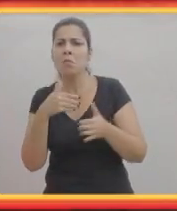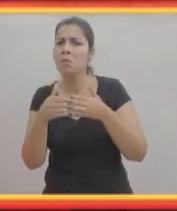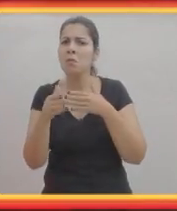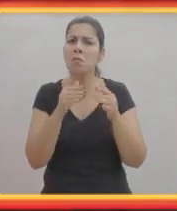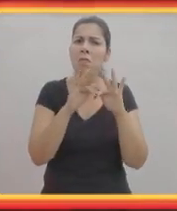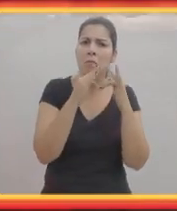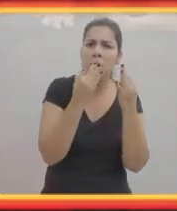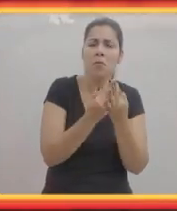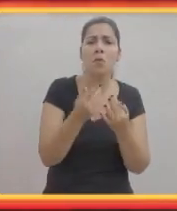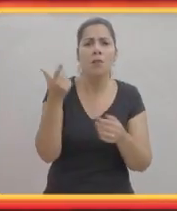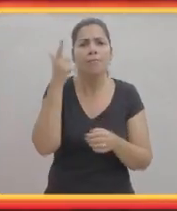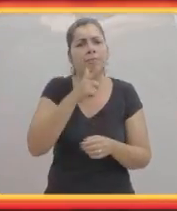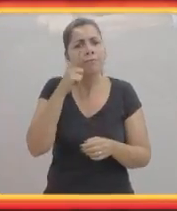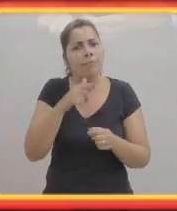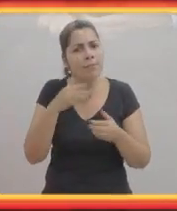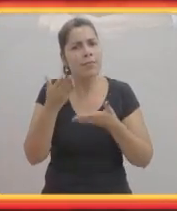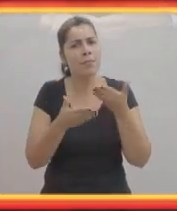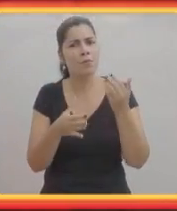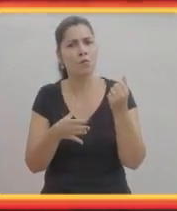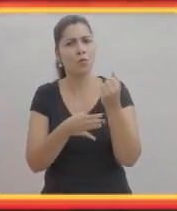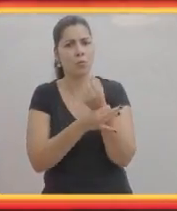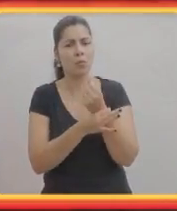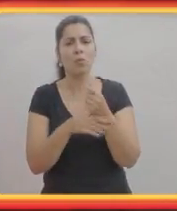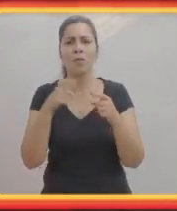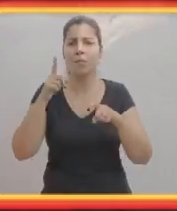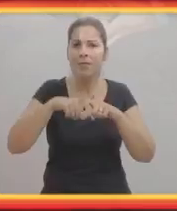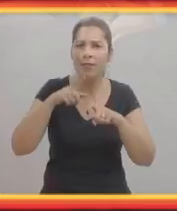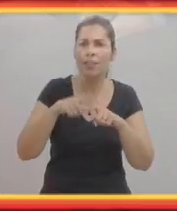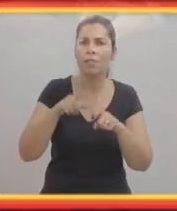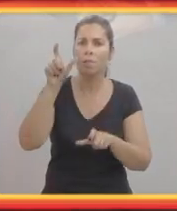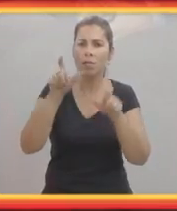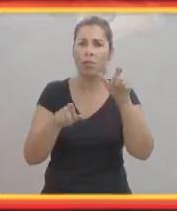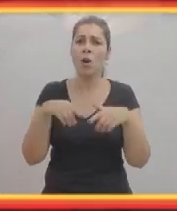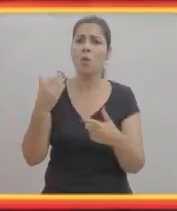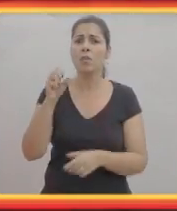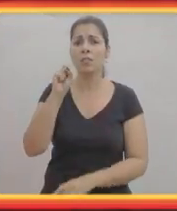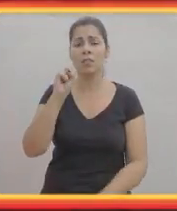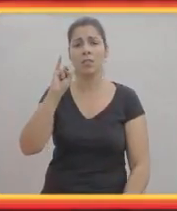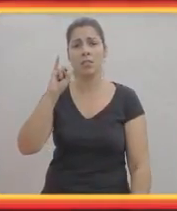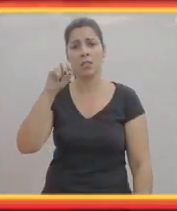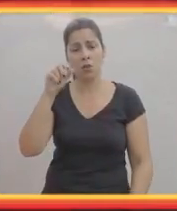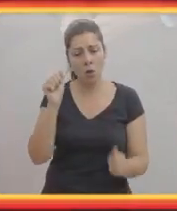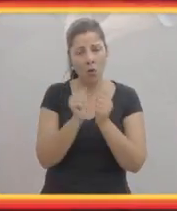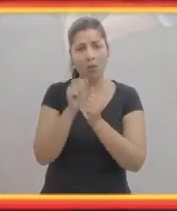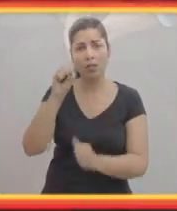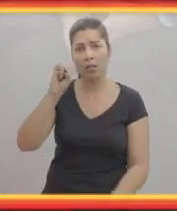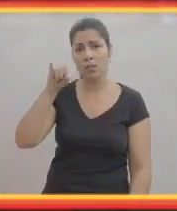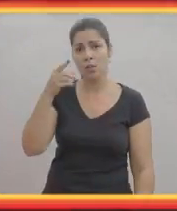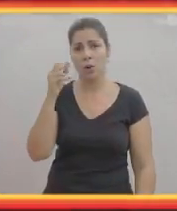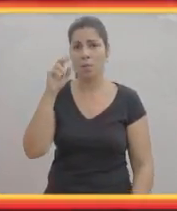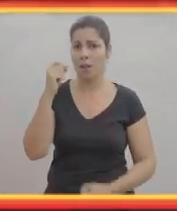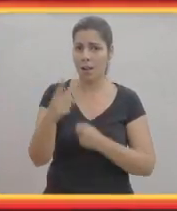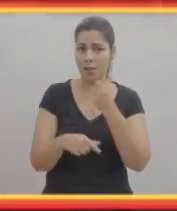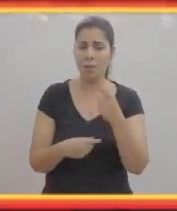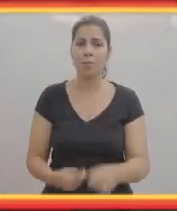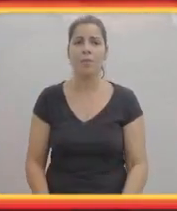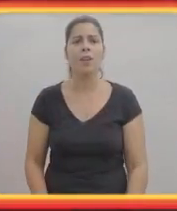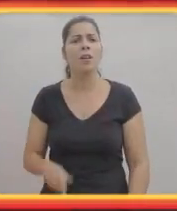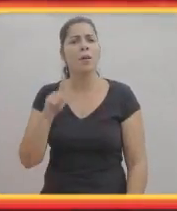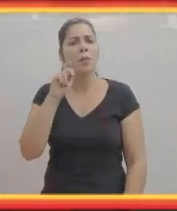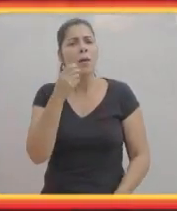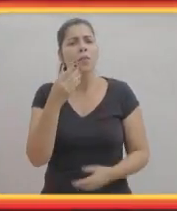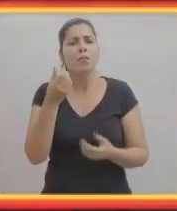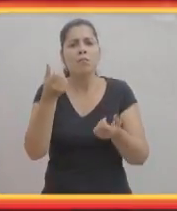que ser como uma família, tanto para o paciente, quanto para os seus familiares, para facilitar o tratamento de